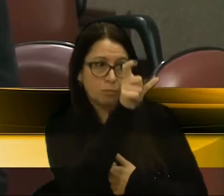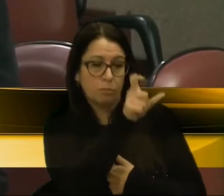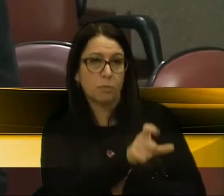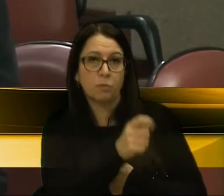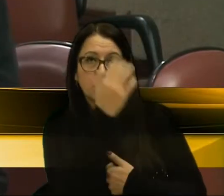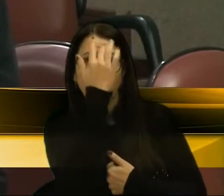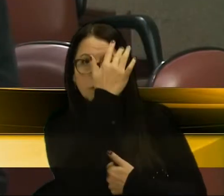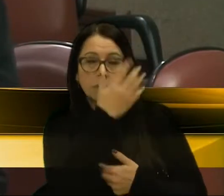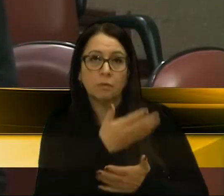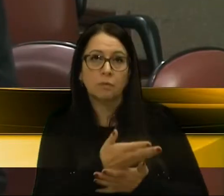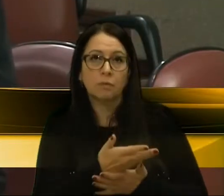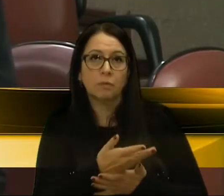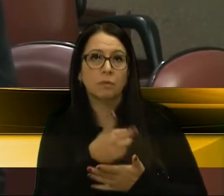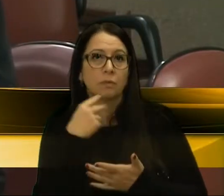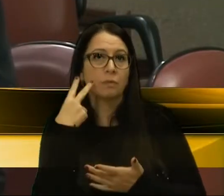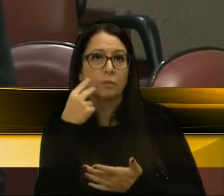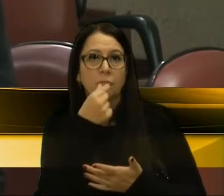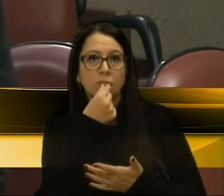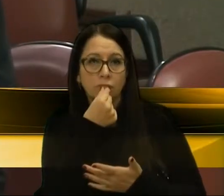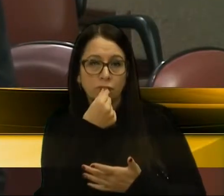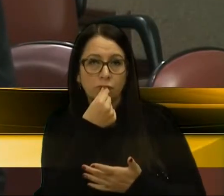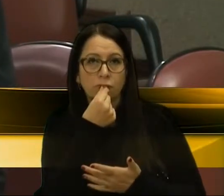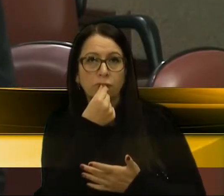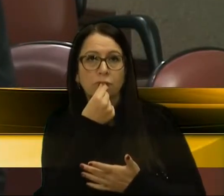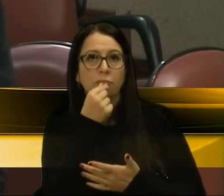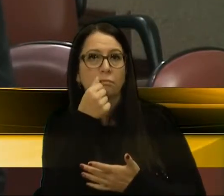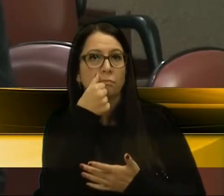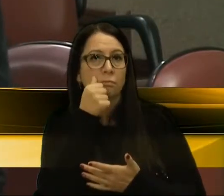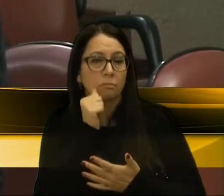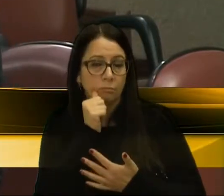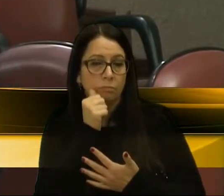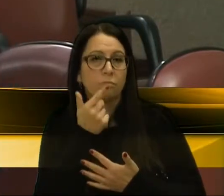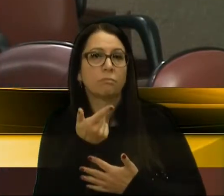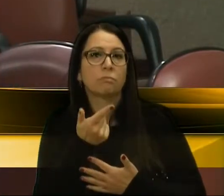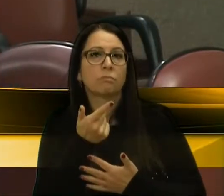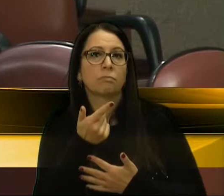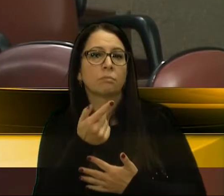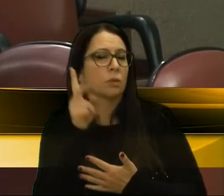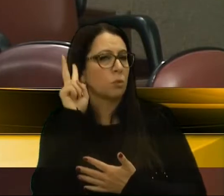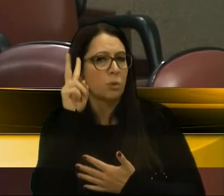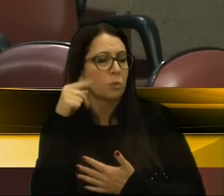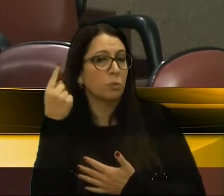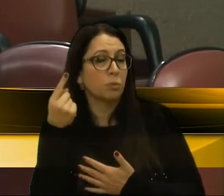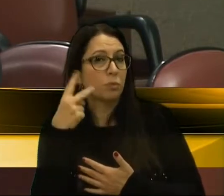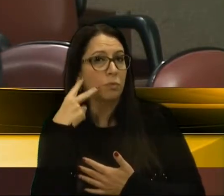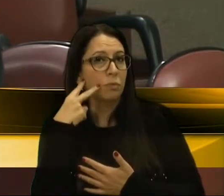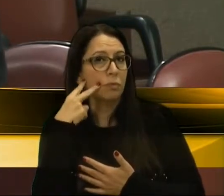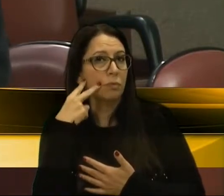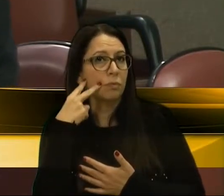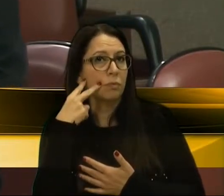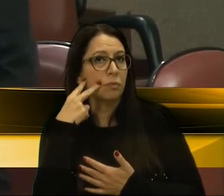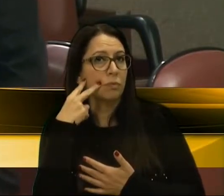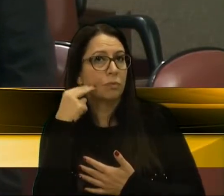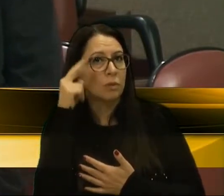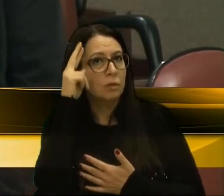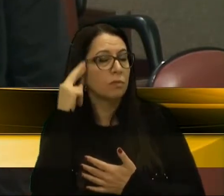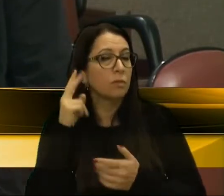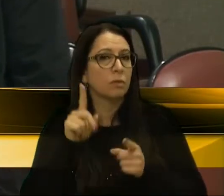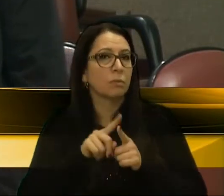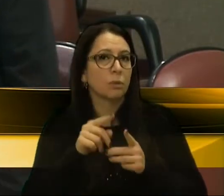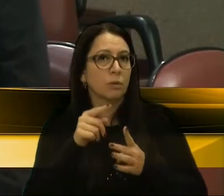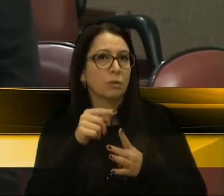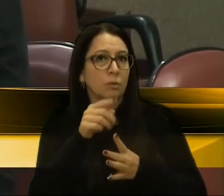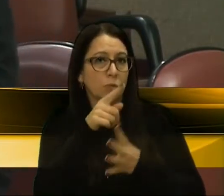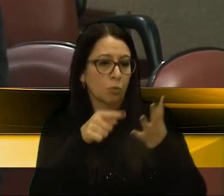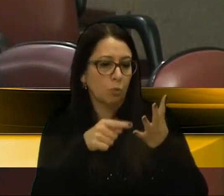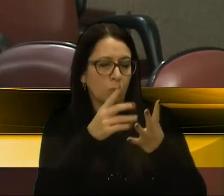vereadora de ló, vereador Rodrigo Beltrão, vereadora Paula, né, e não recordo o outro vereador, acho que o vereador Rafael, quatro